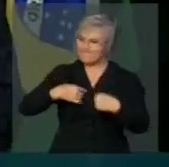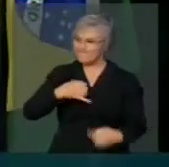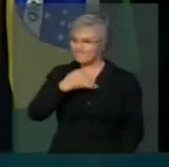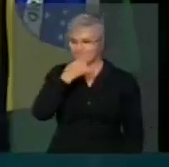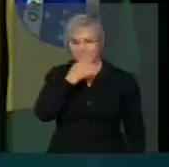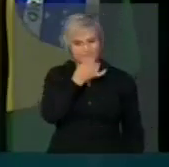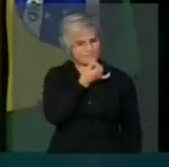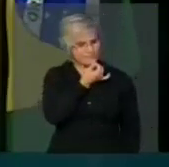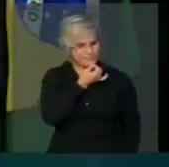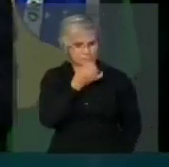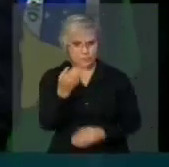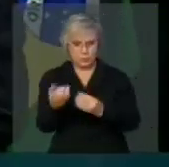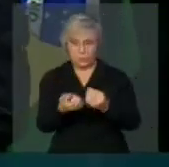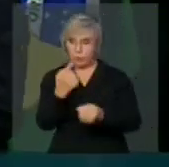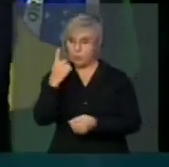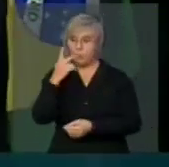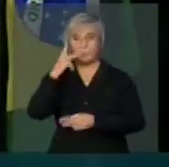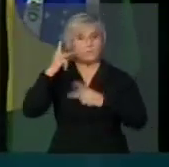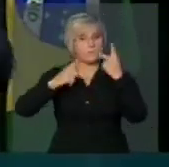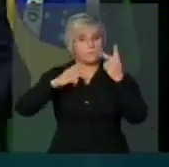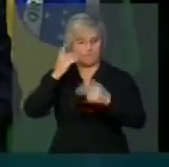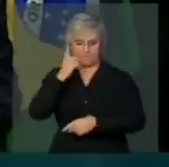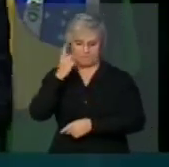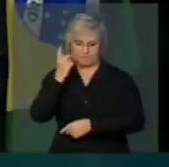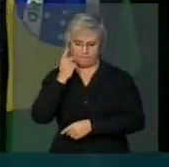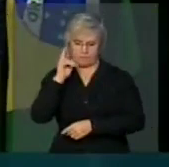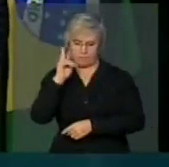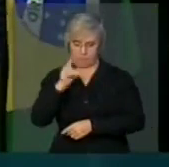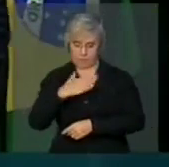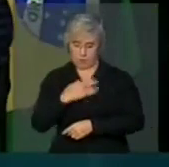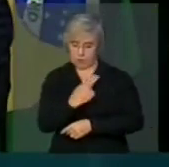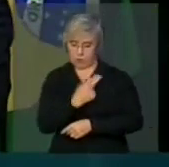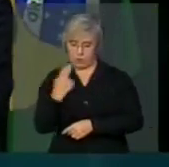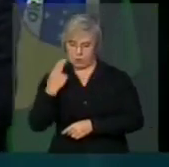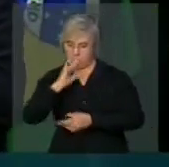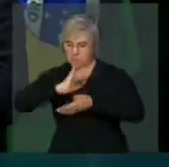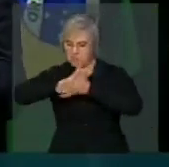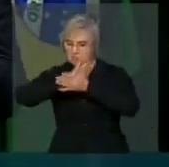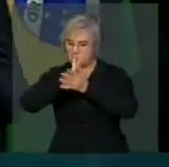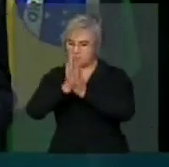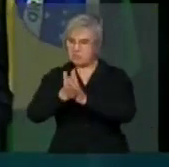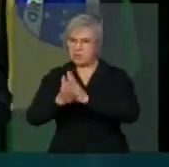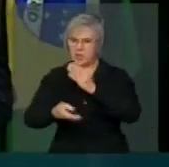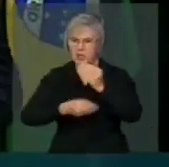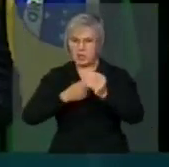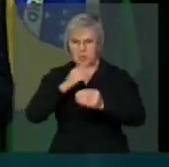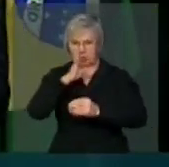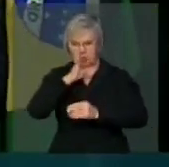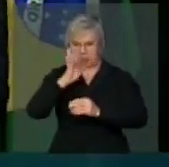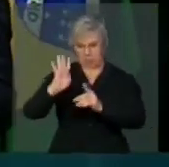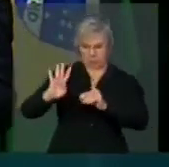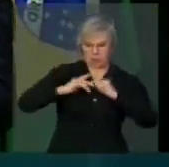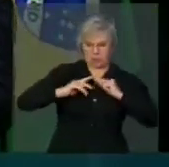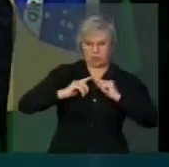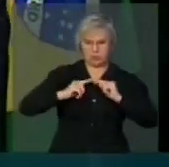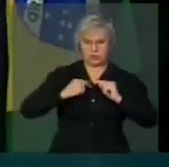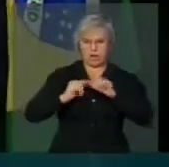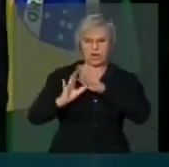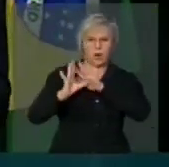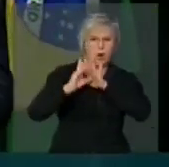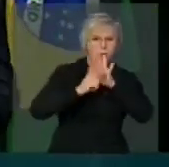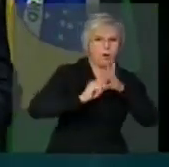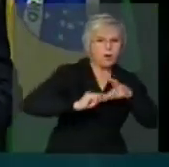lamentável um parlamentar ter o seu nome jogado na mídia como denunciado de um esquema de